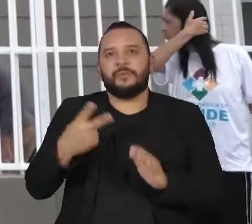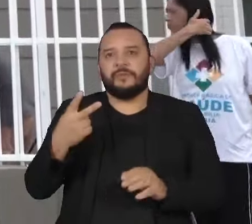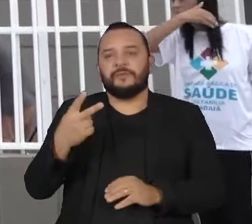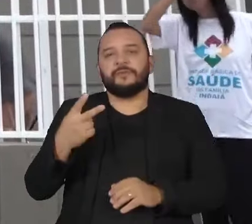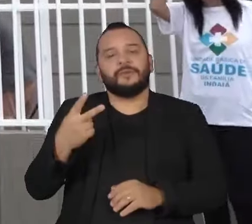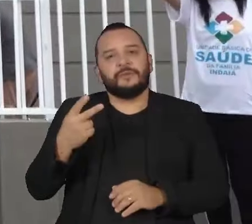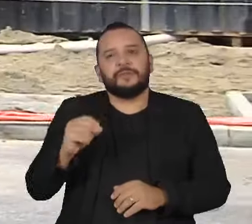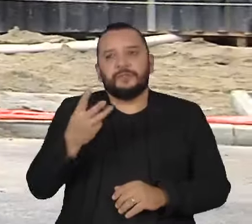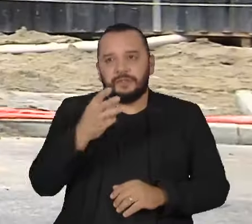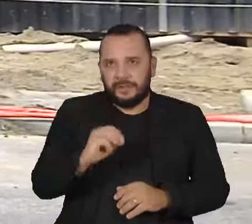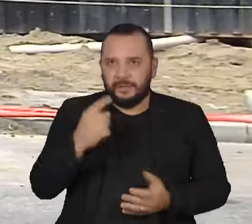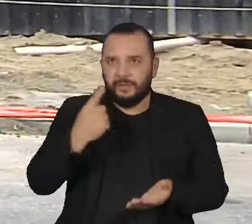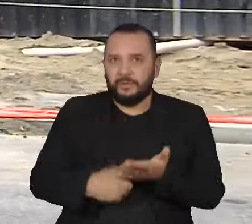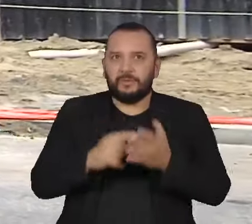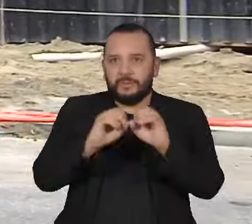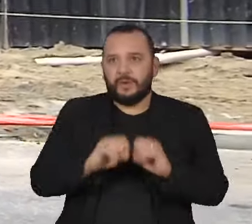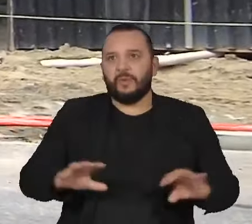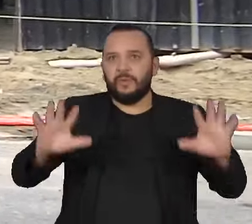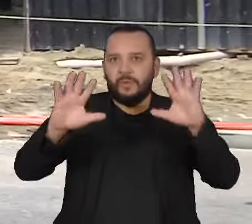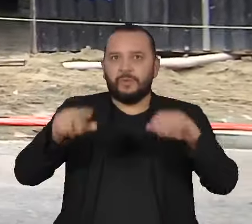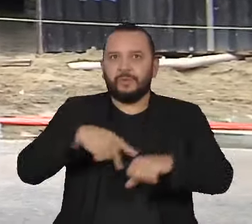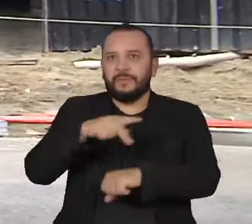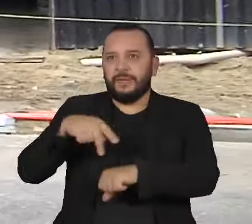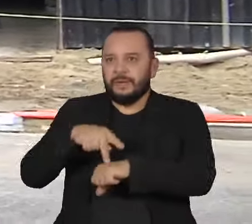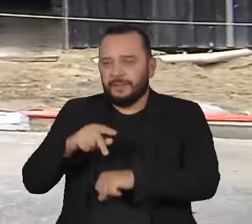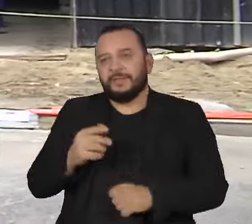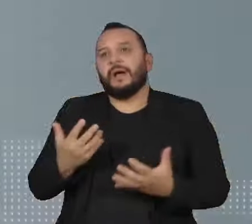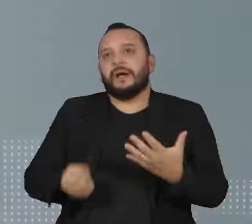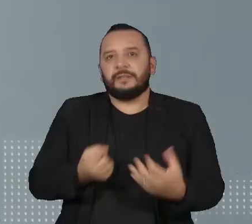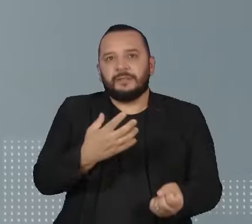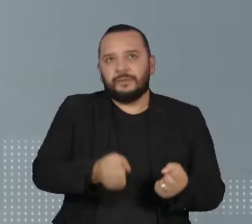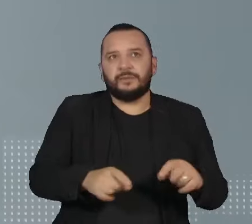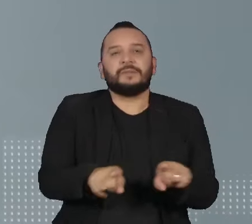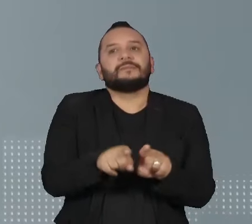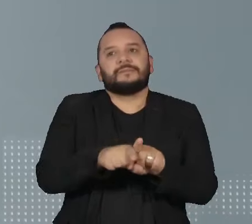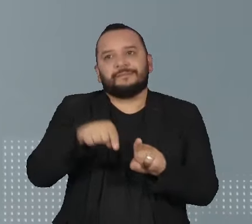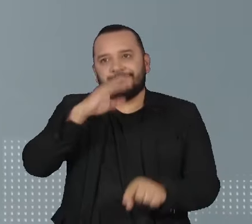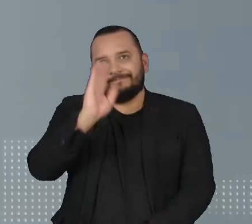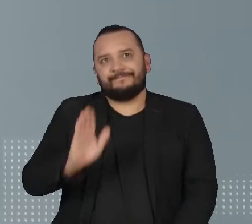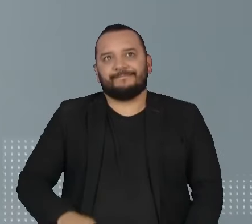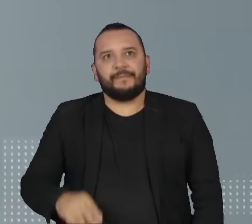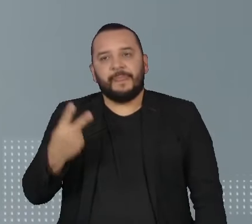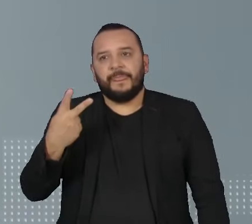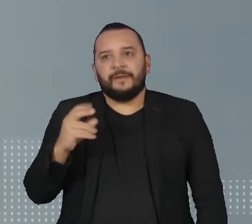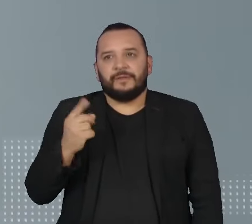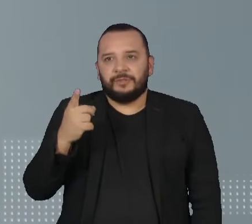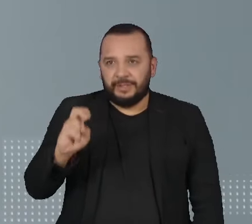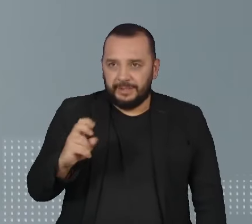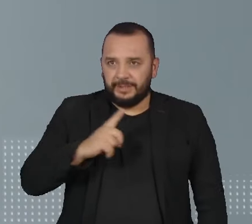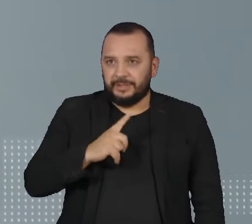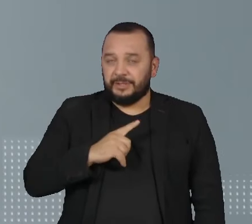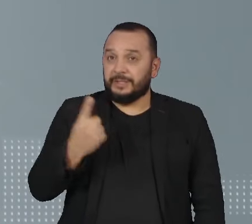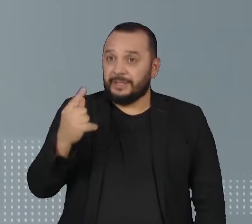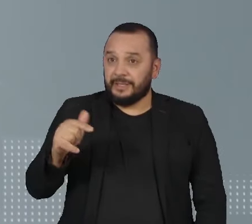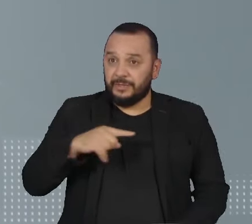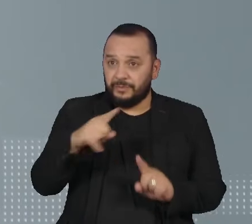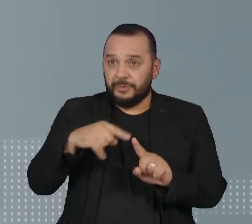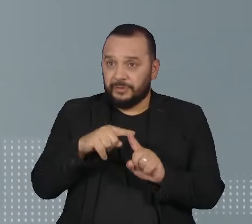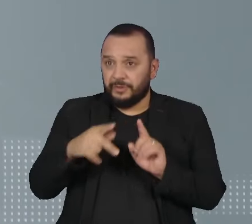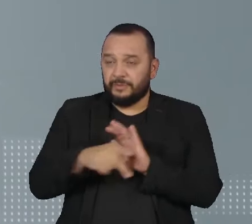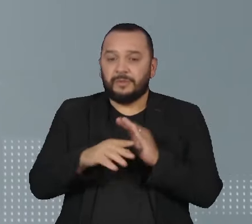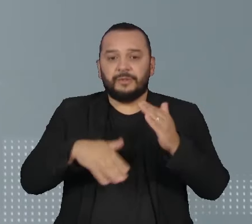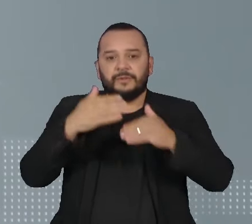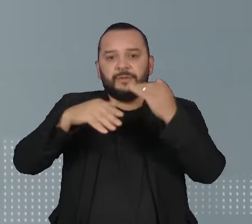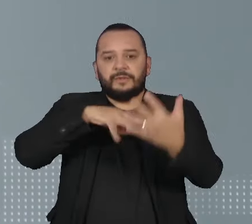estabelecido pela ONU e assumido por países, incluindo o Brasil. Desde 2015, quando os 17 Objetivos de